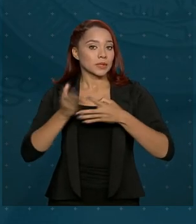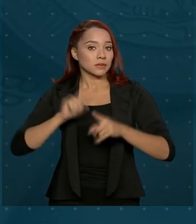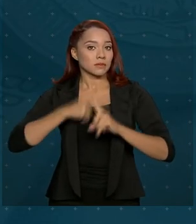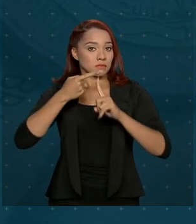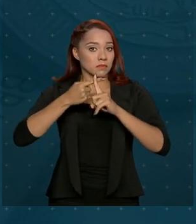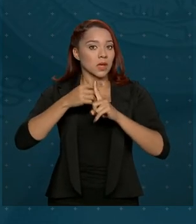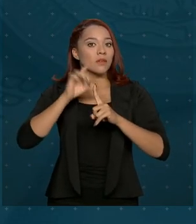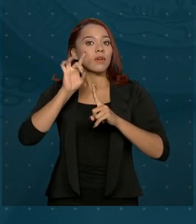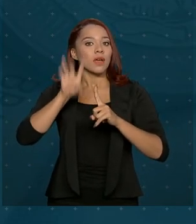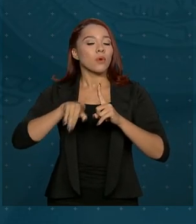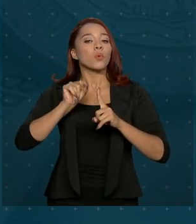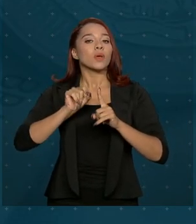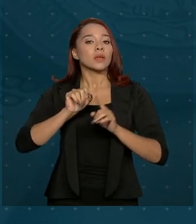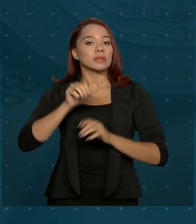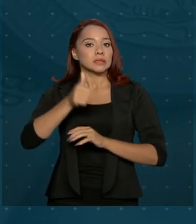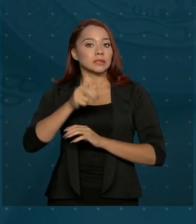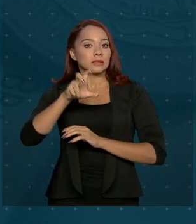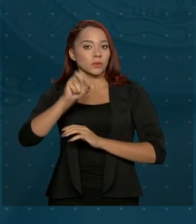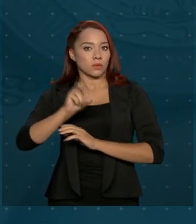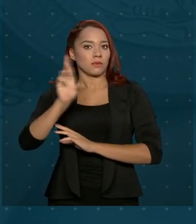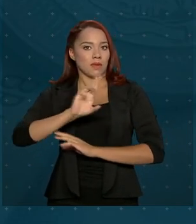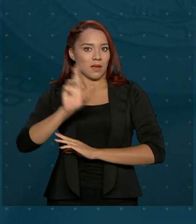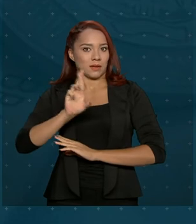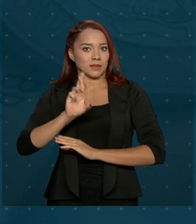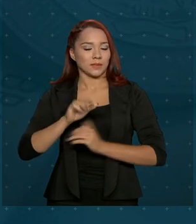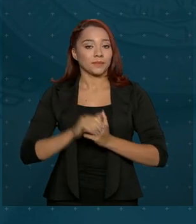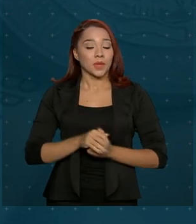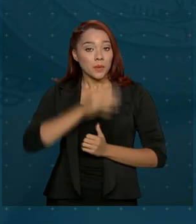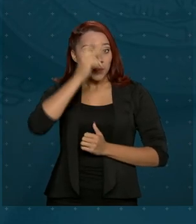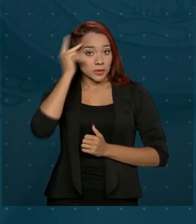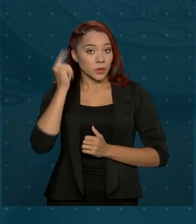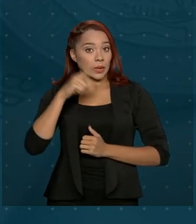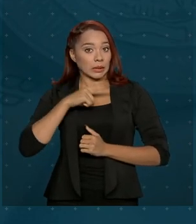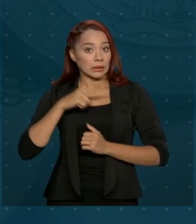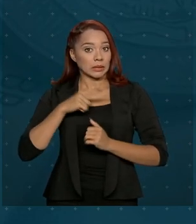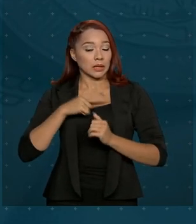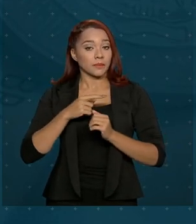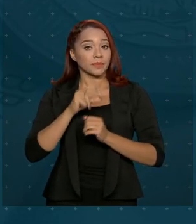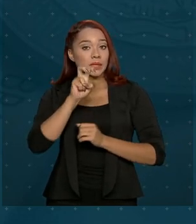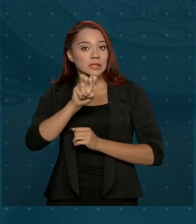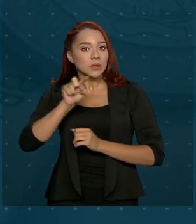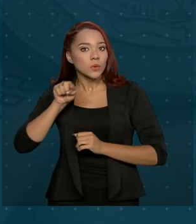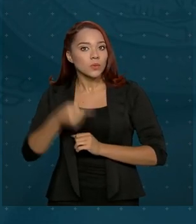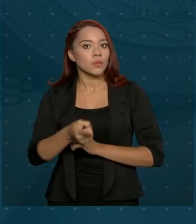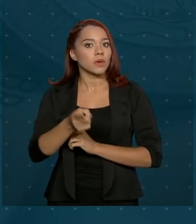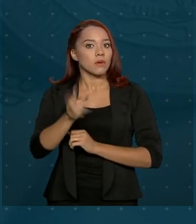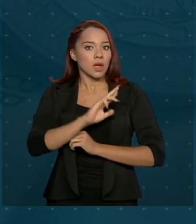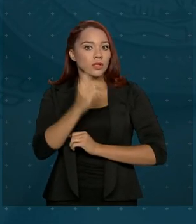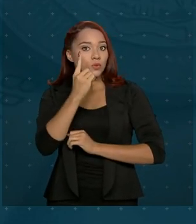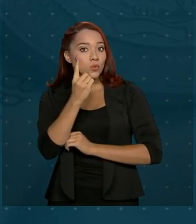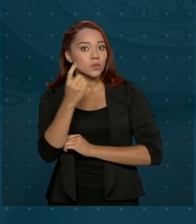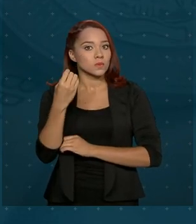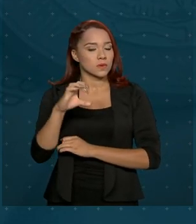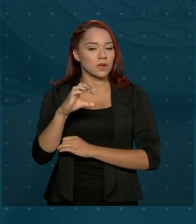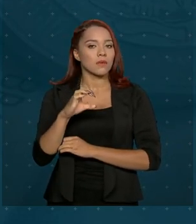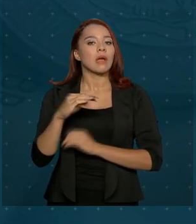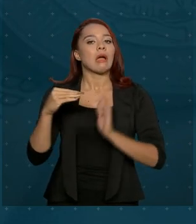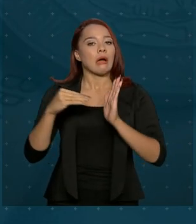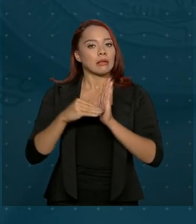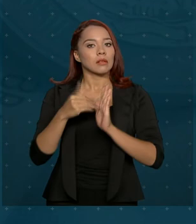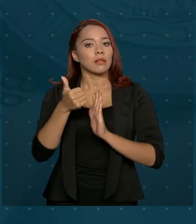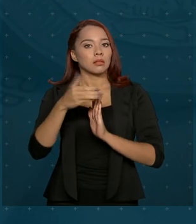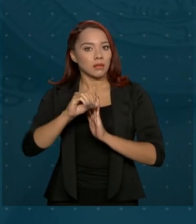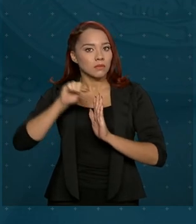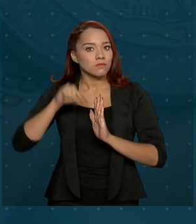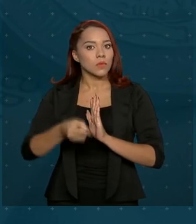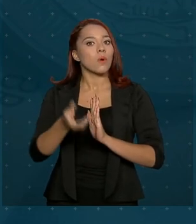será de R 150,00. Para quem tem de R 5.000,01 até R 10.000